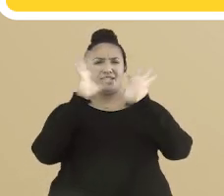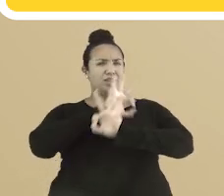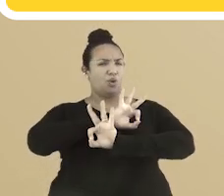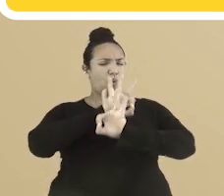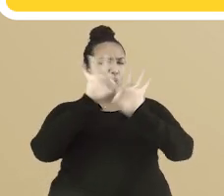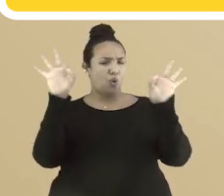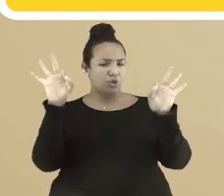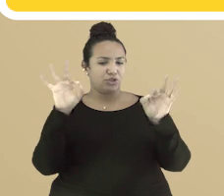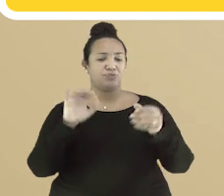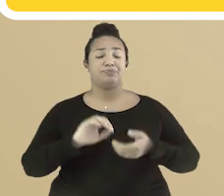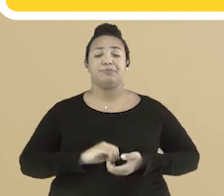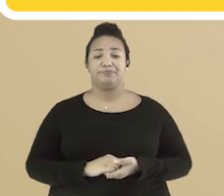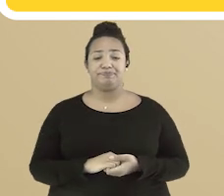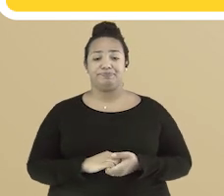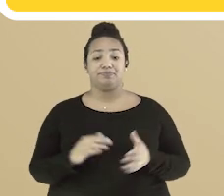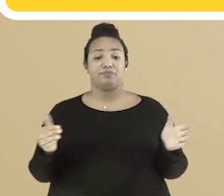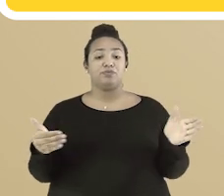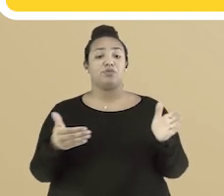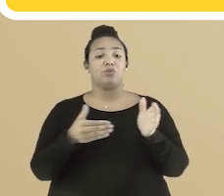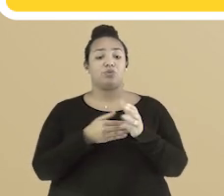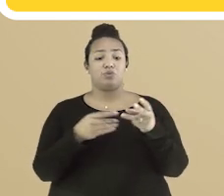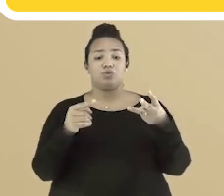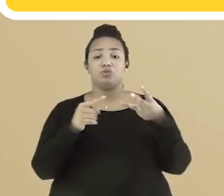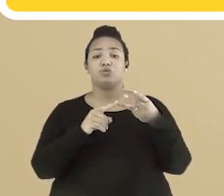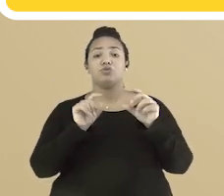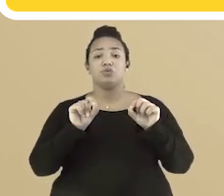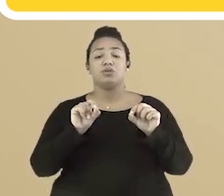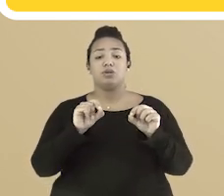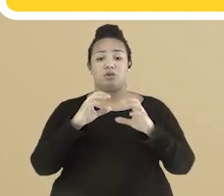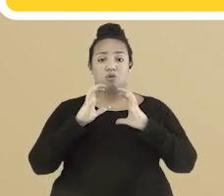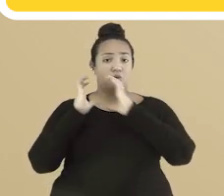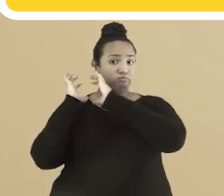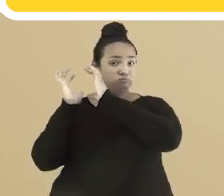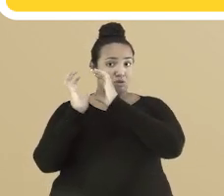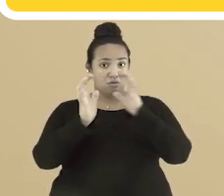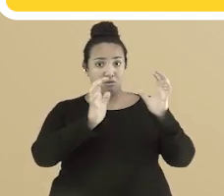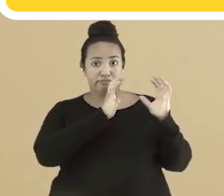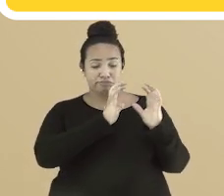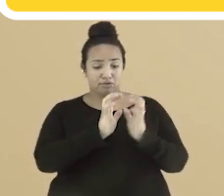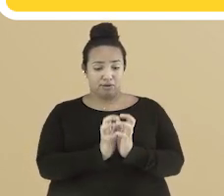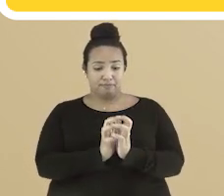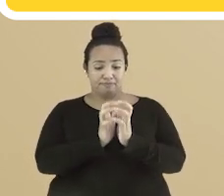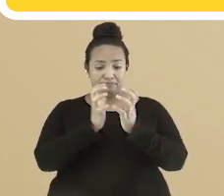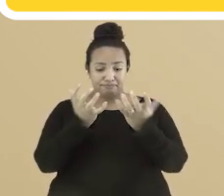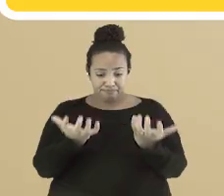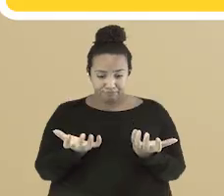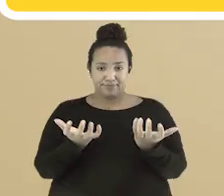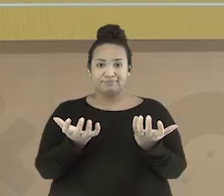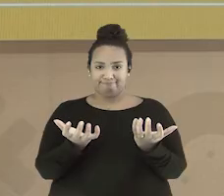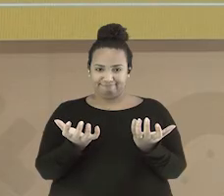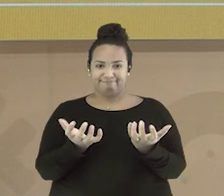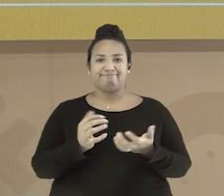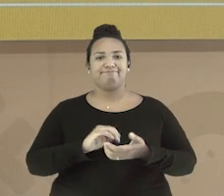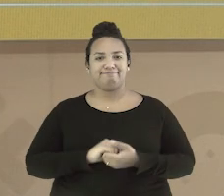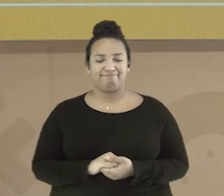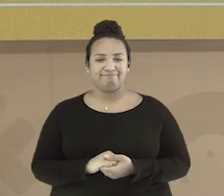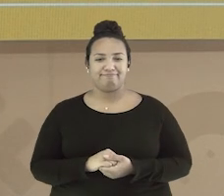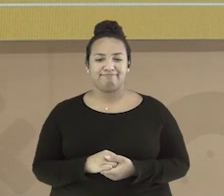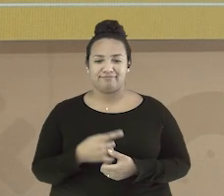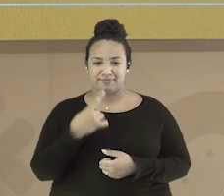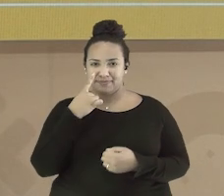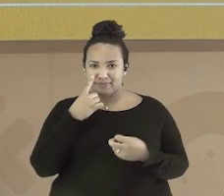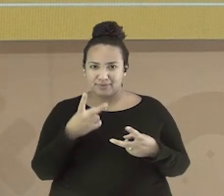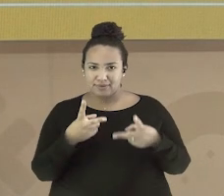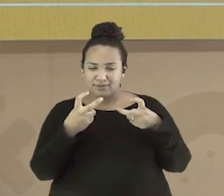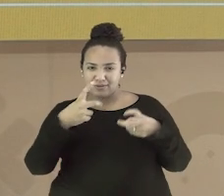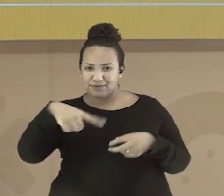boa. E na última, o pocar tem o sentido de abrir o coco para comer o coco de dentro. Perceberam que